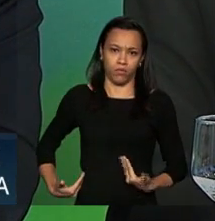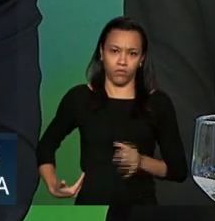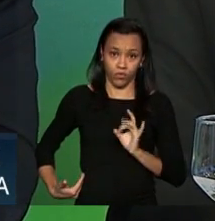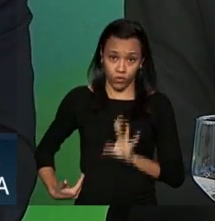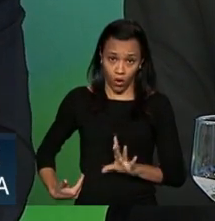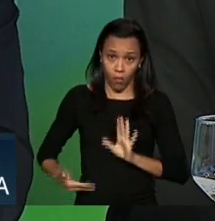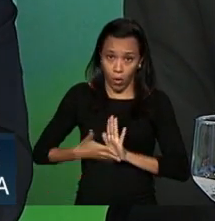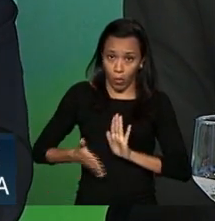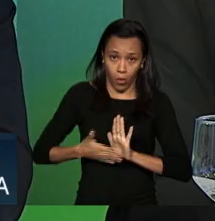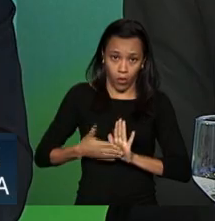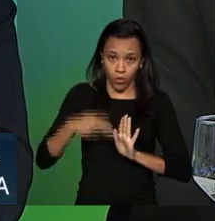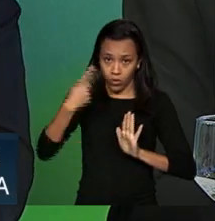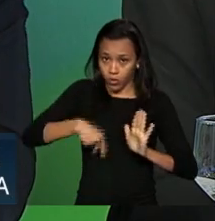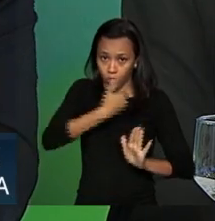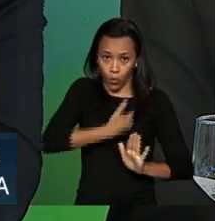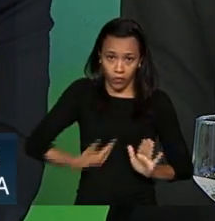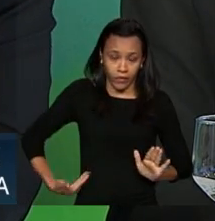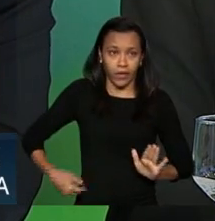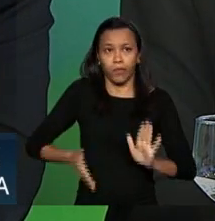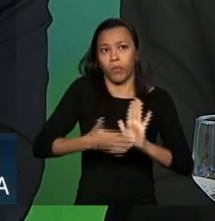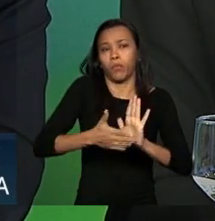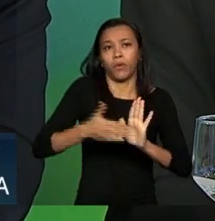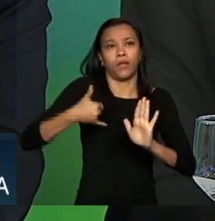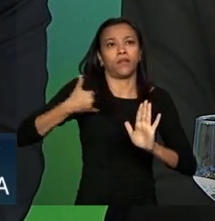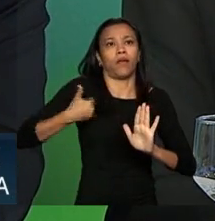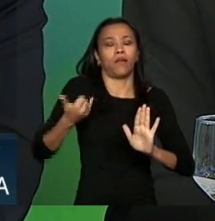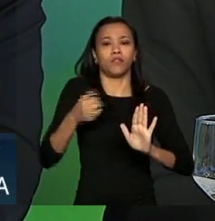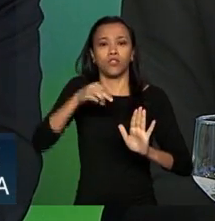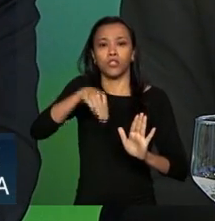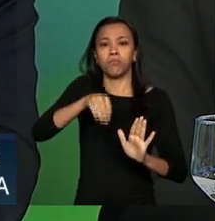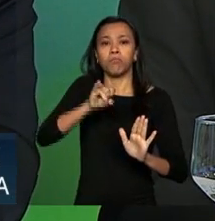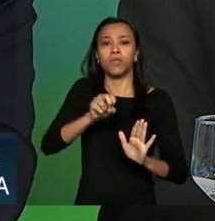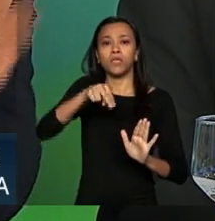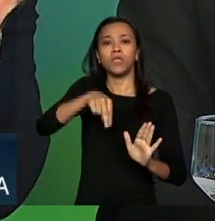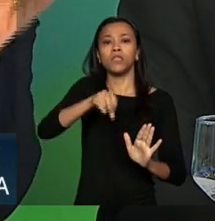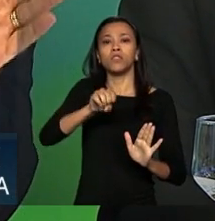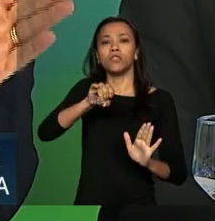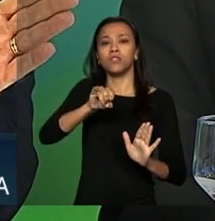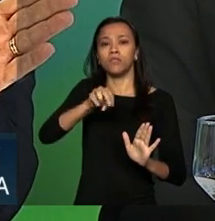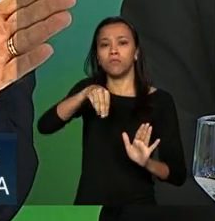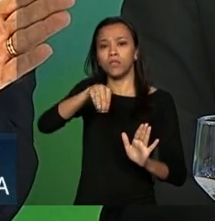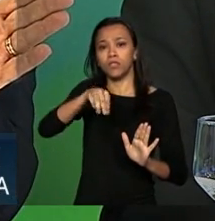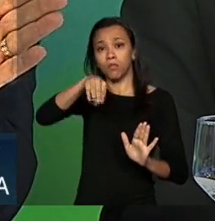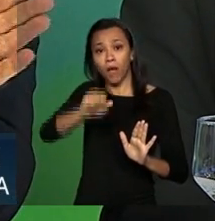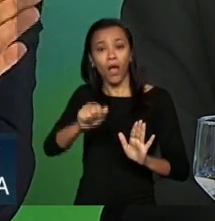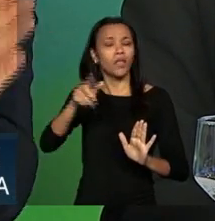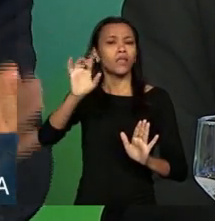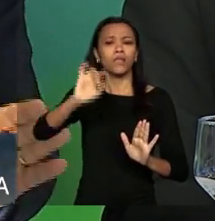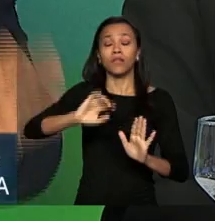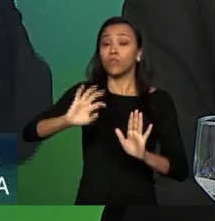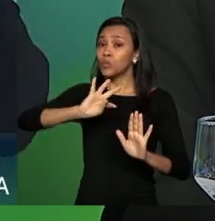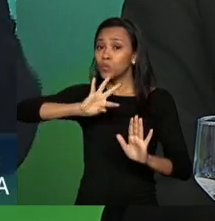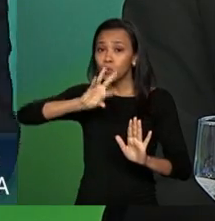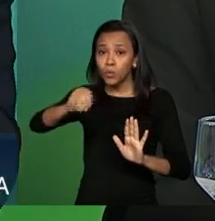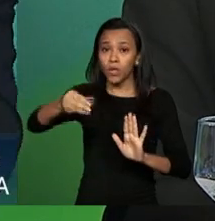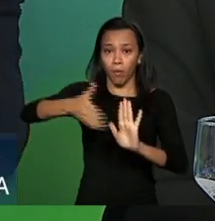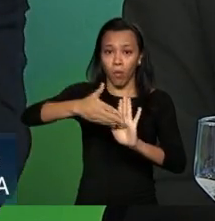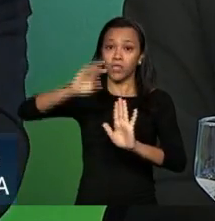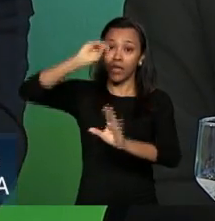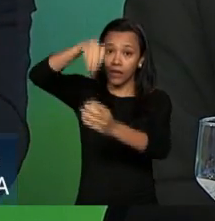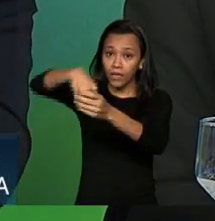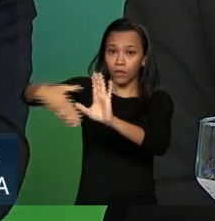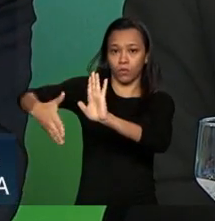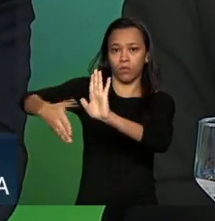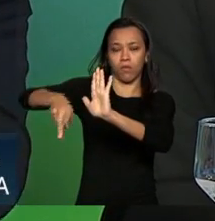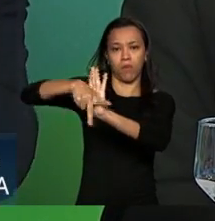agora nós não estamos propondo idade mínima não estamos propondo absolutamente nada diferente do que está na medida provisória hoje não tem nenhuma